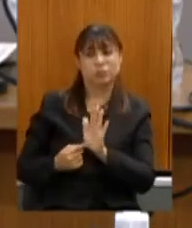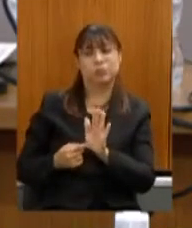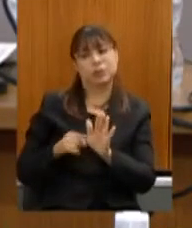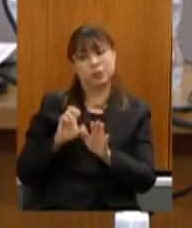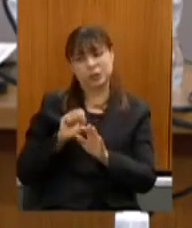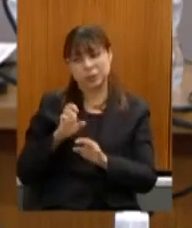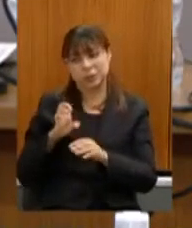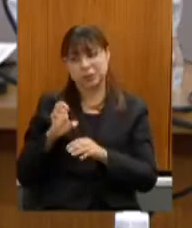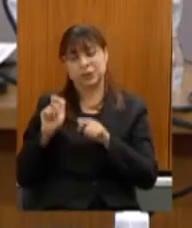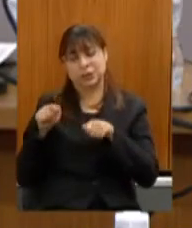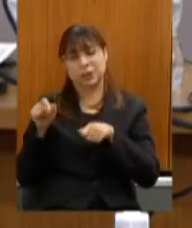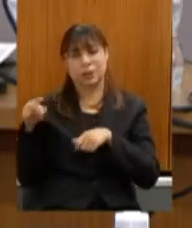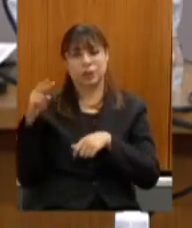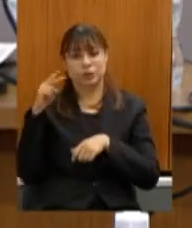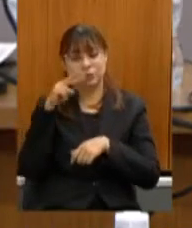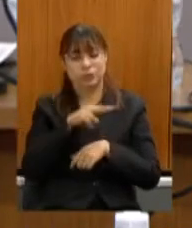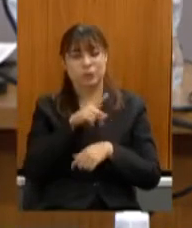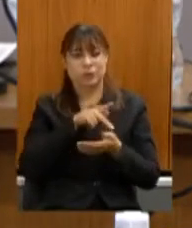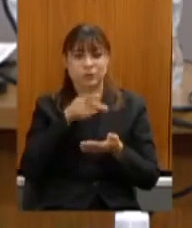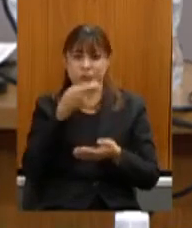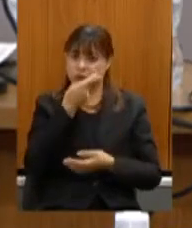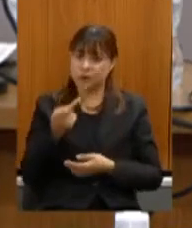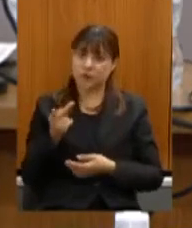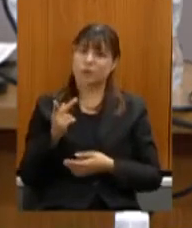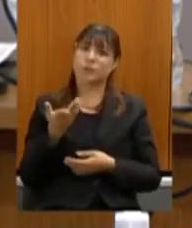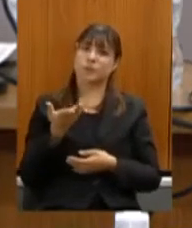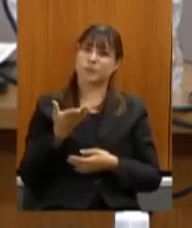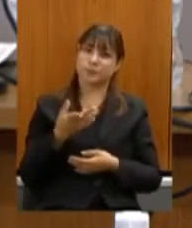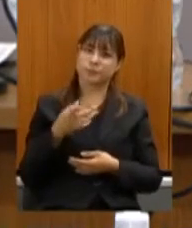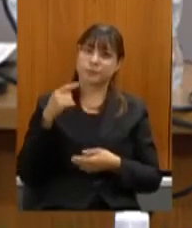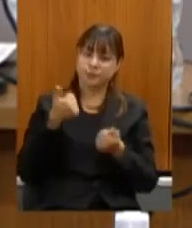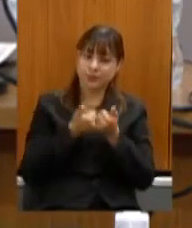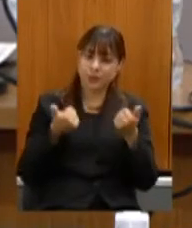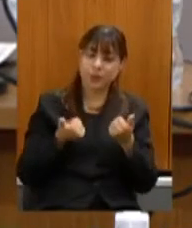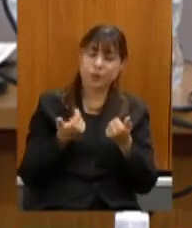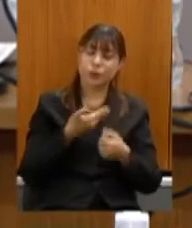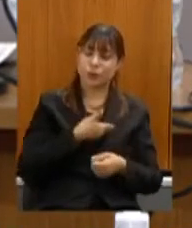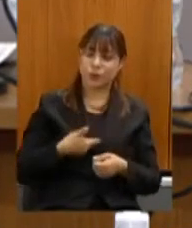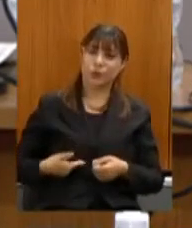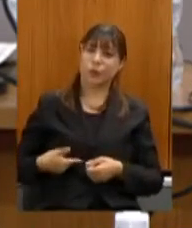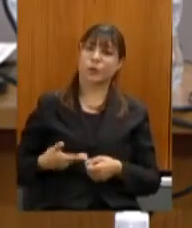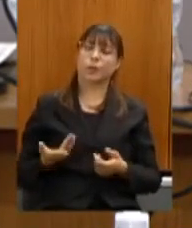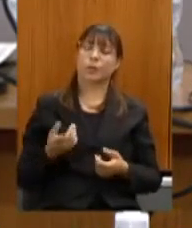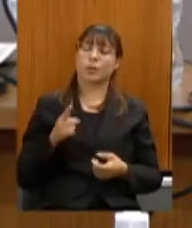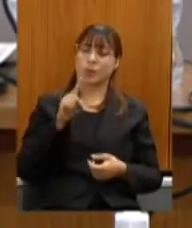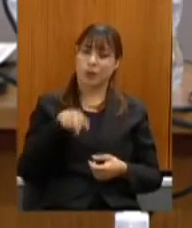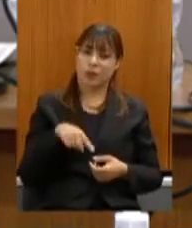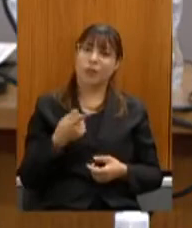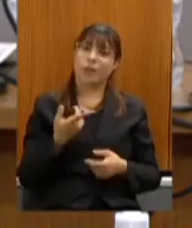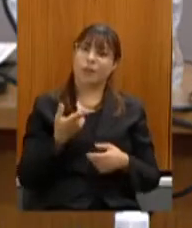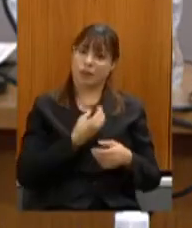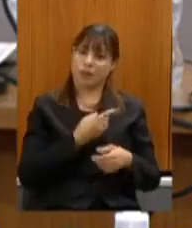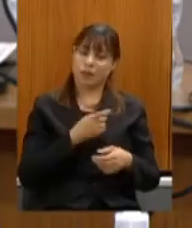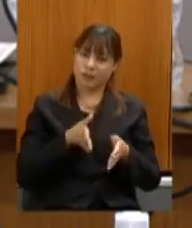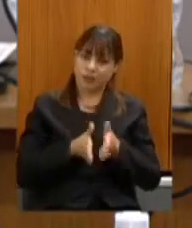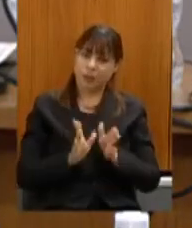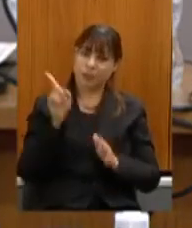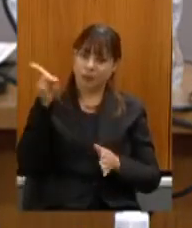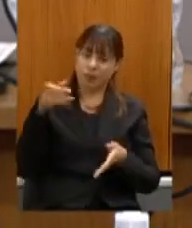vossa excelência lá vou lembrar que o vice-governador é do vale do Jequitinhonha uma visita de vossa excelência lá